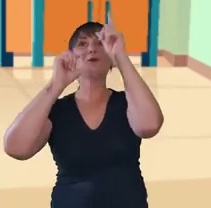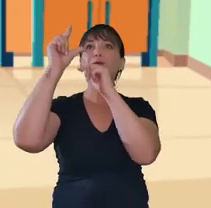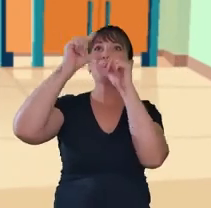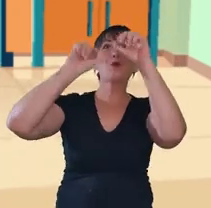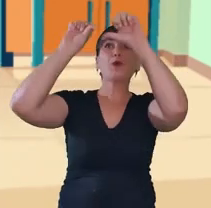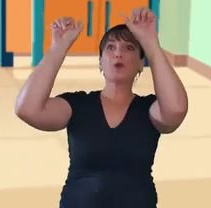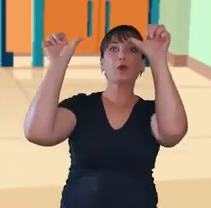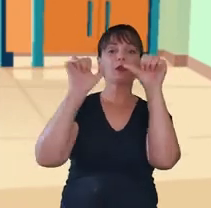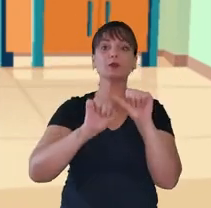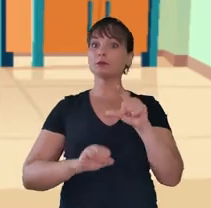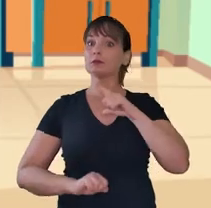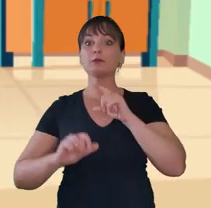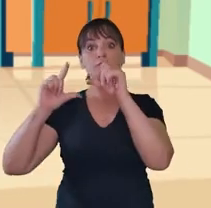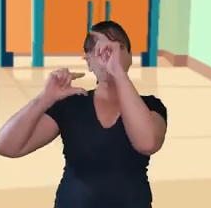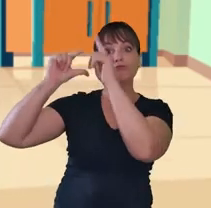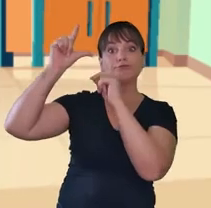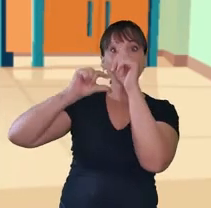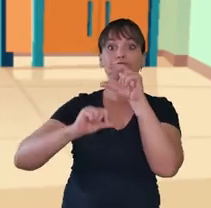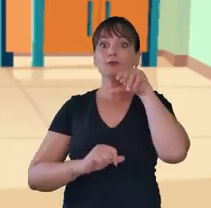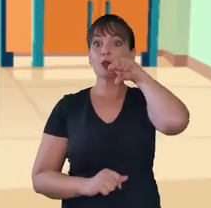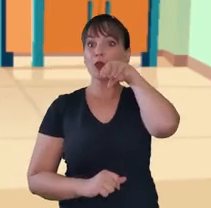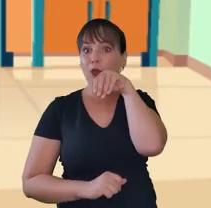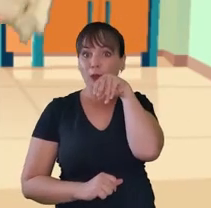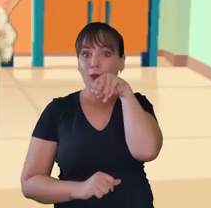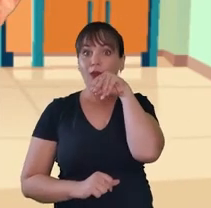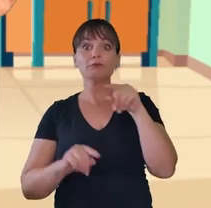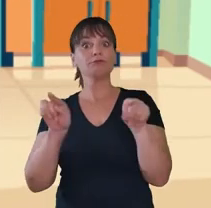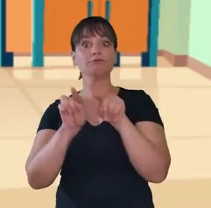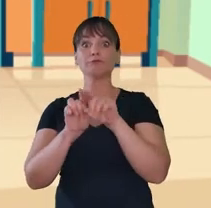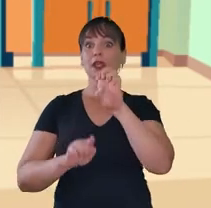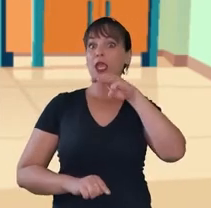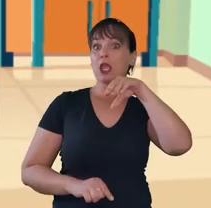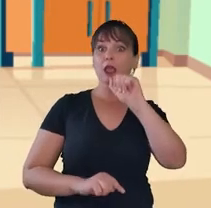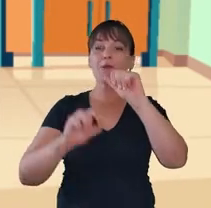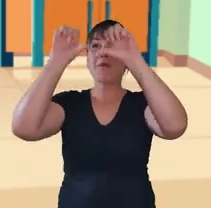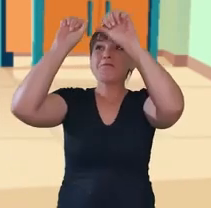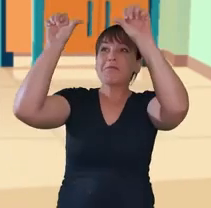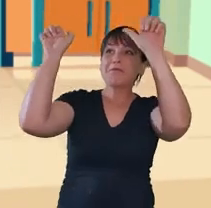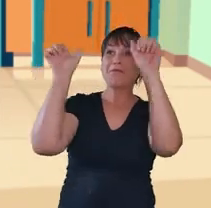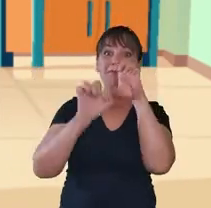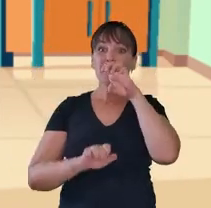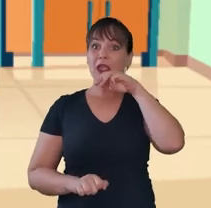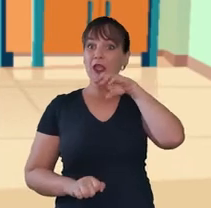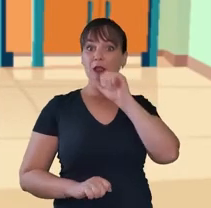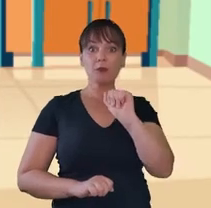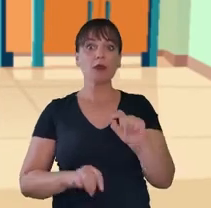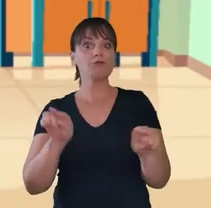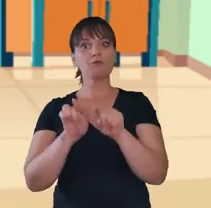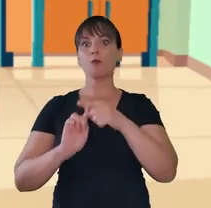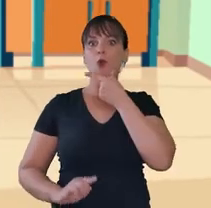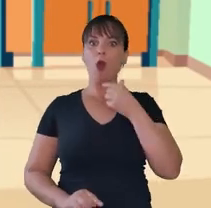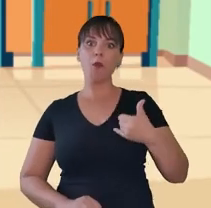existe a constelação da Anta. Ah, que legal. A constelação da Ema, no formato da Ema. É, do homem